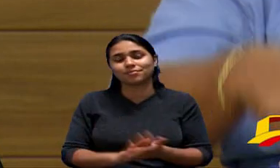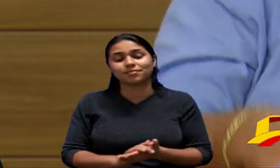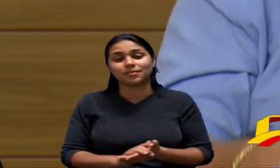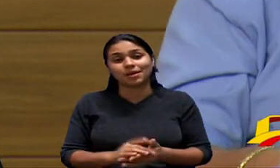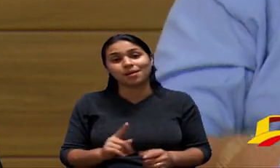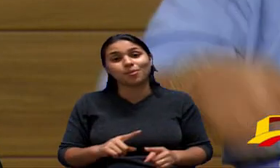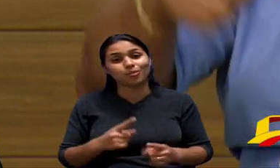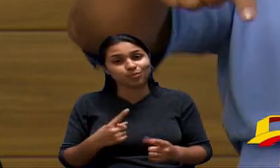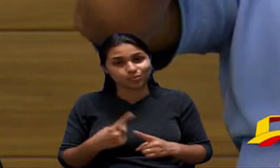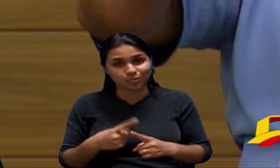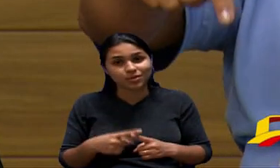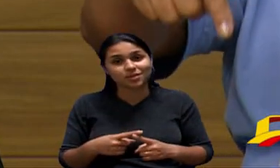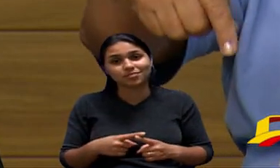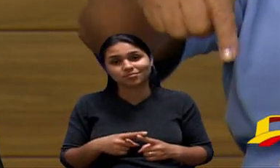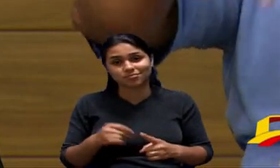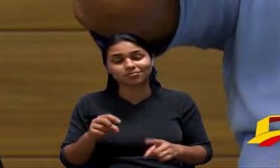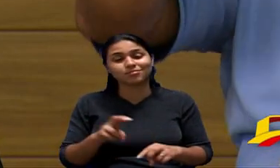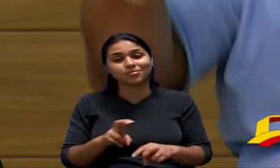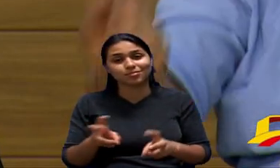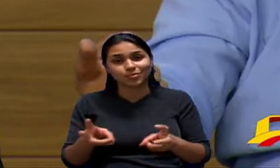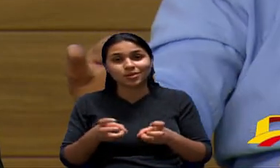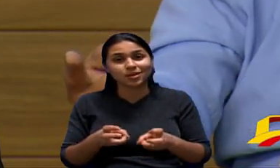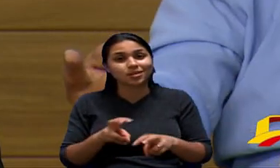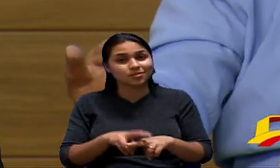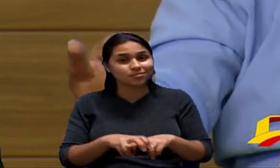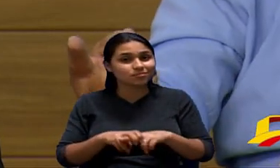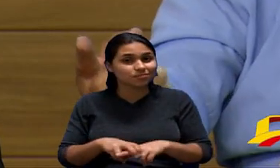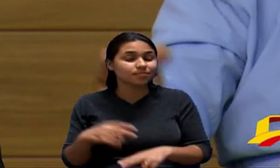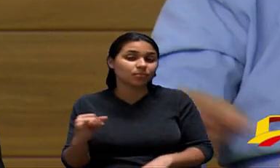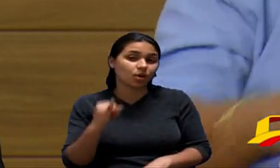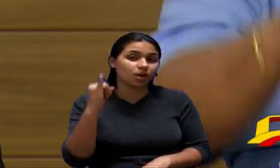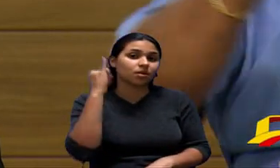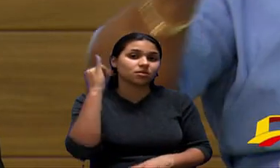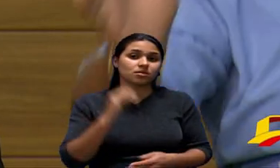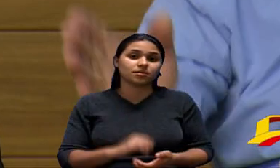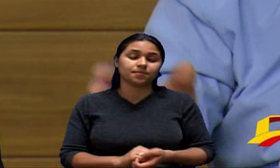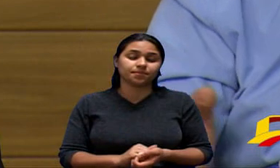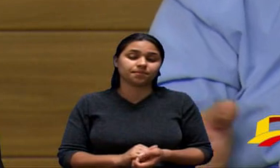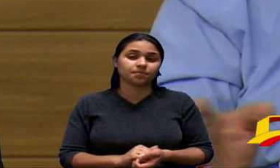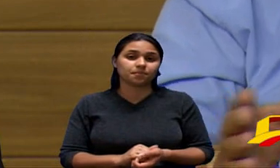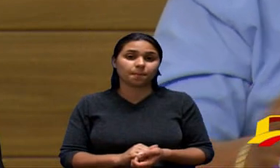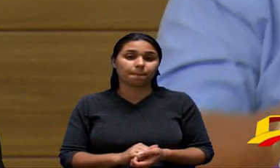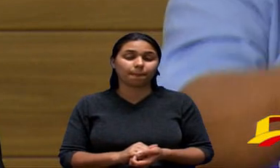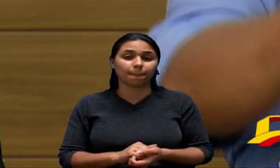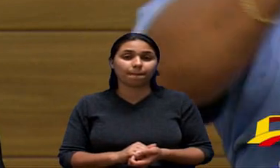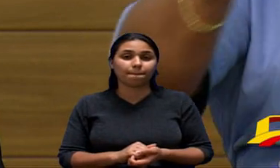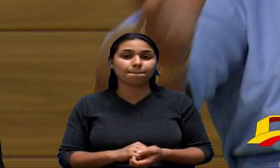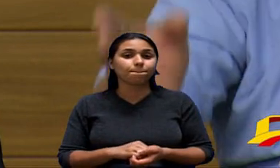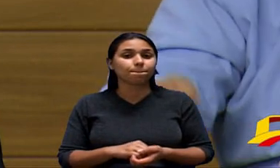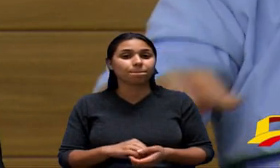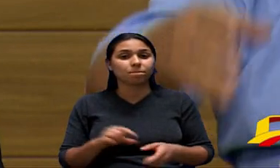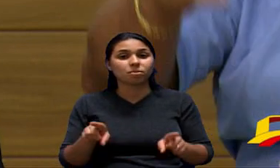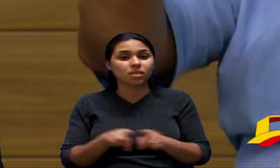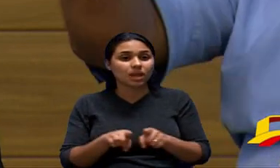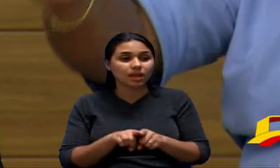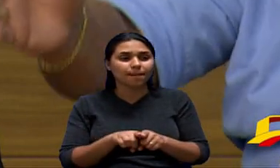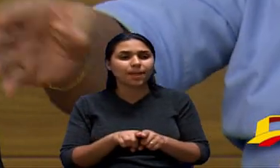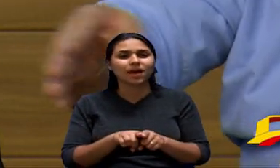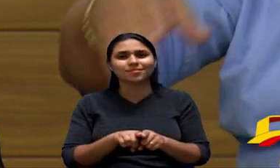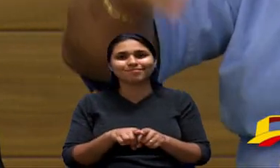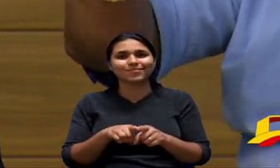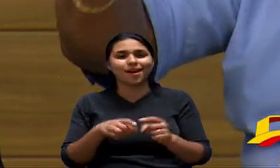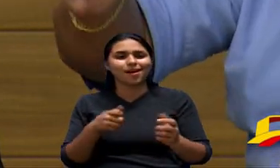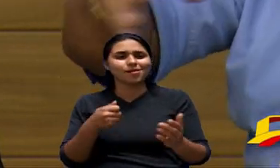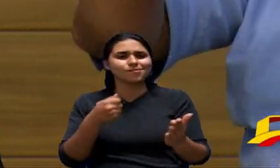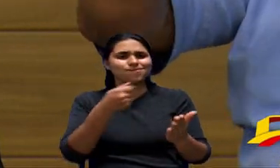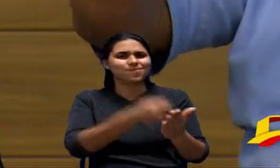essa emenda do Kim trazia malefícios inclusive nisso fora a violência que você chegar numa grande cidade para parar